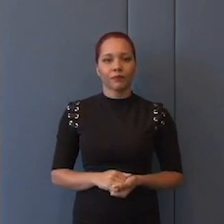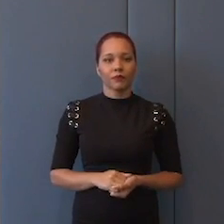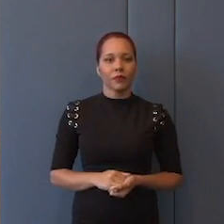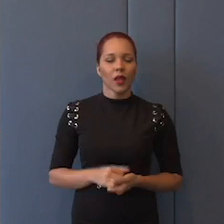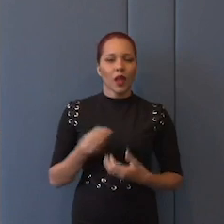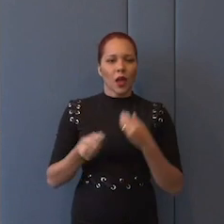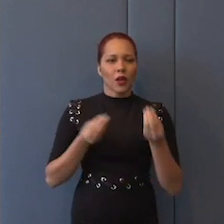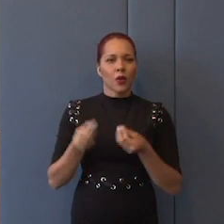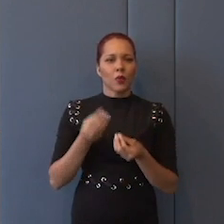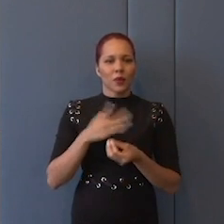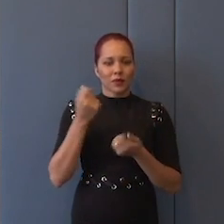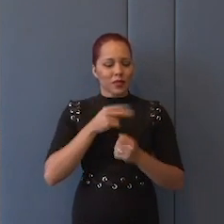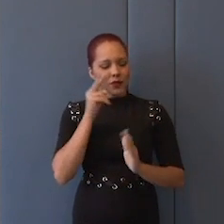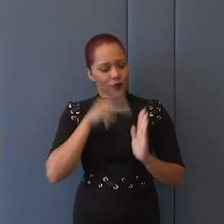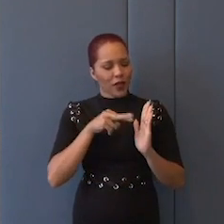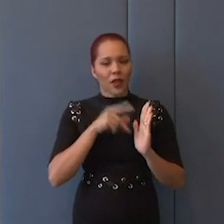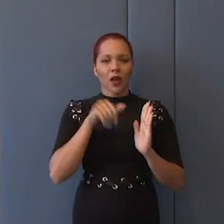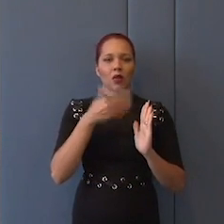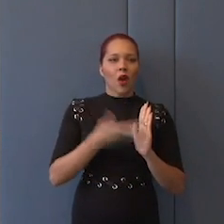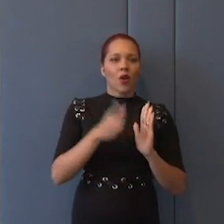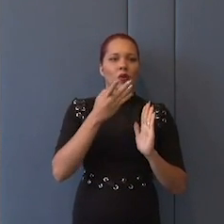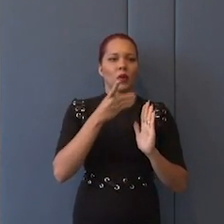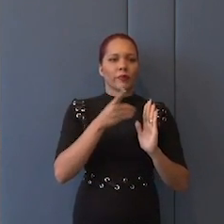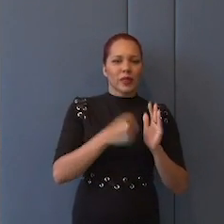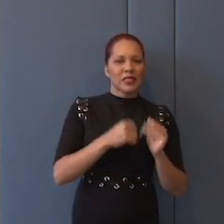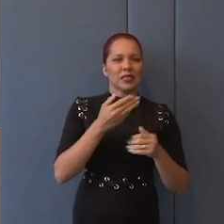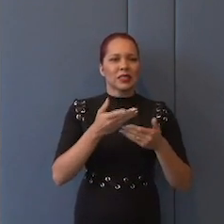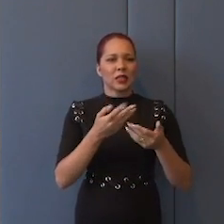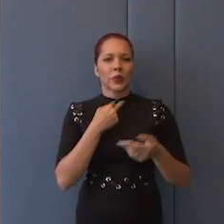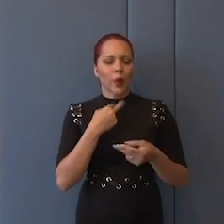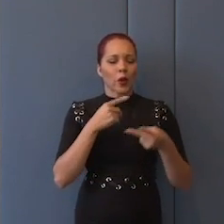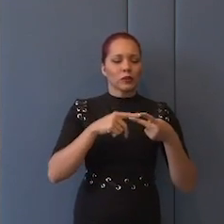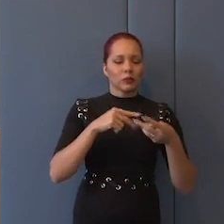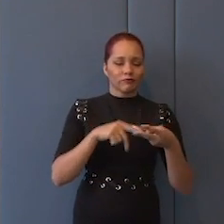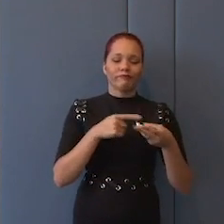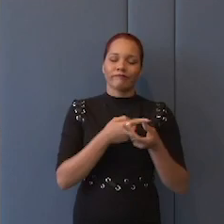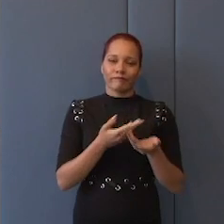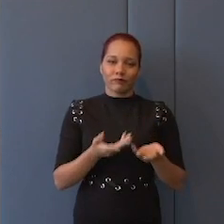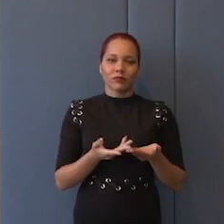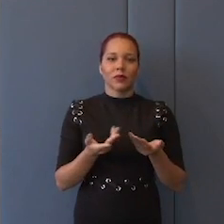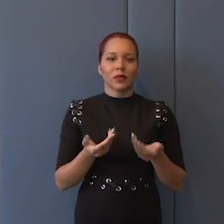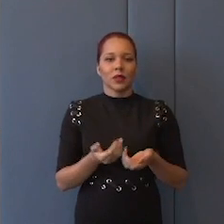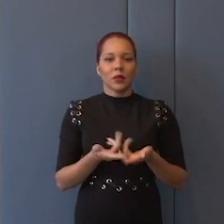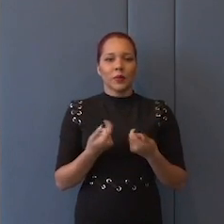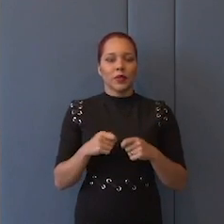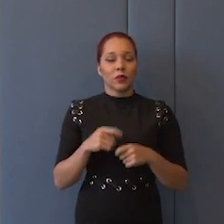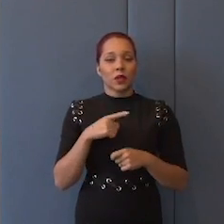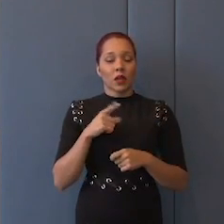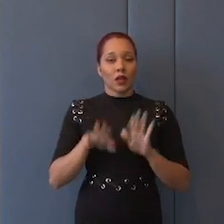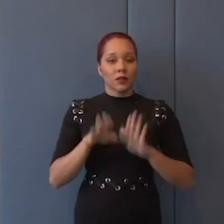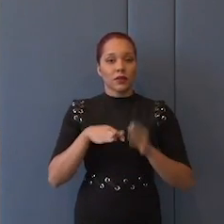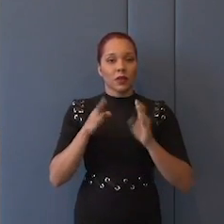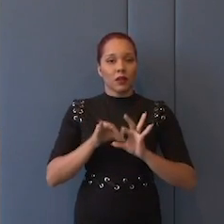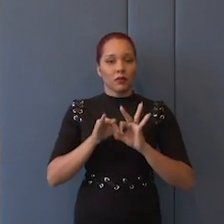Como é que é a partir daí? Você tem que estar ao verso, tem que ter dez sílabas, tem que ter rimar e tal, não pode ter hiato, então é isso. Então, vamos... Enquanto que, às vezes, a